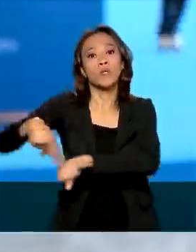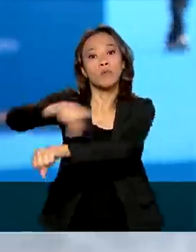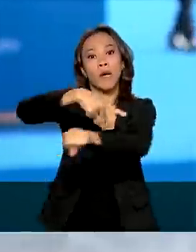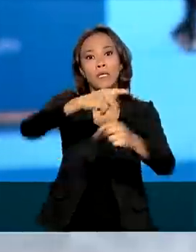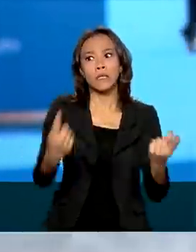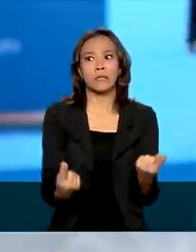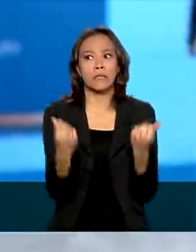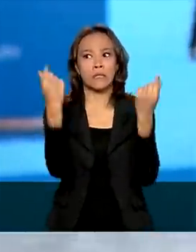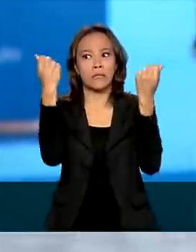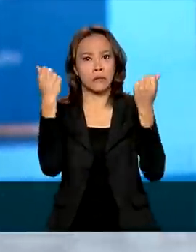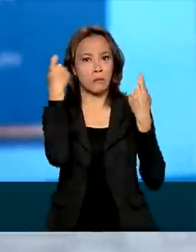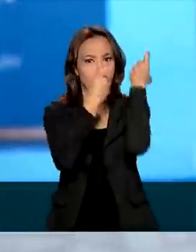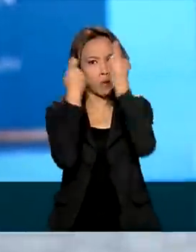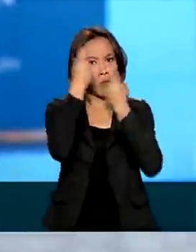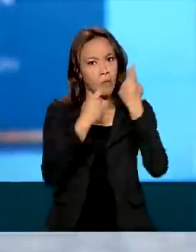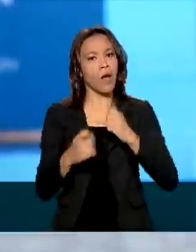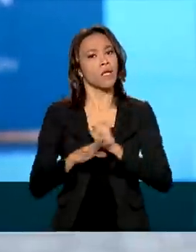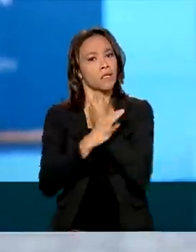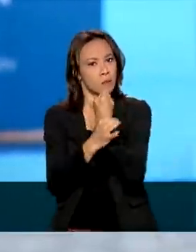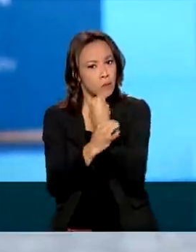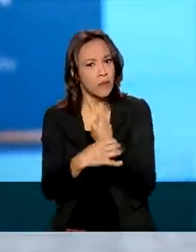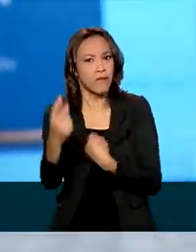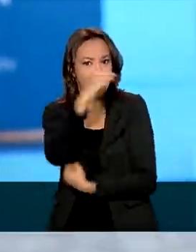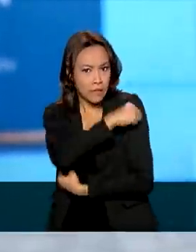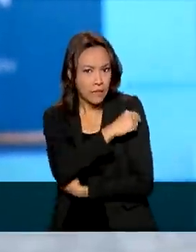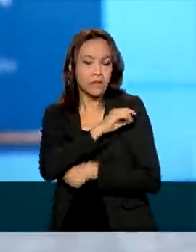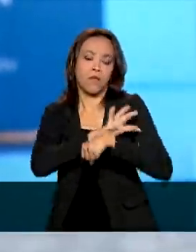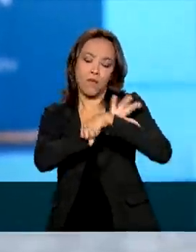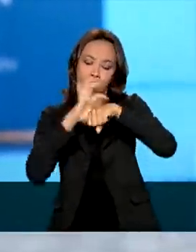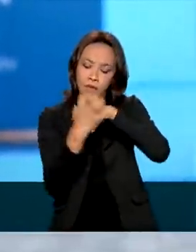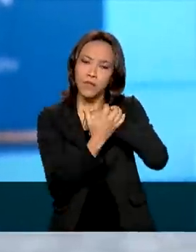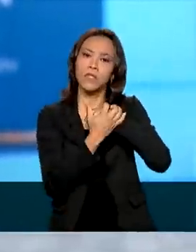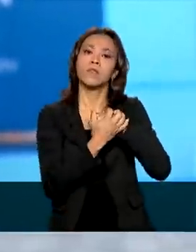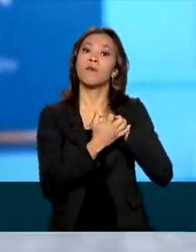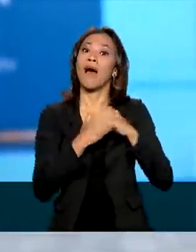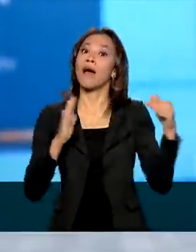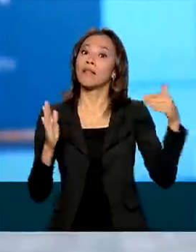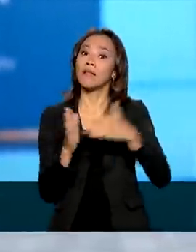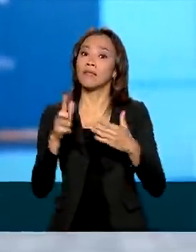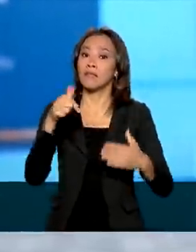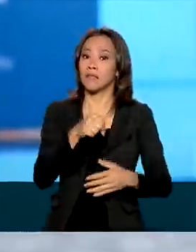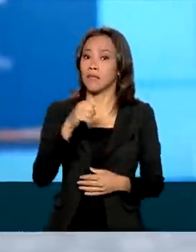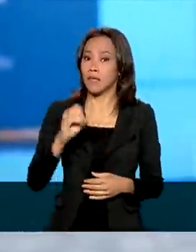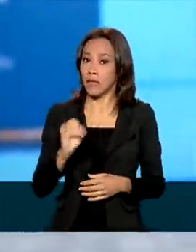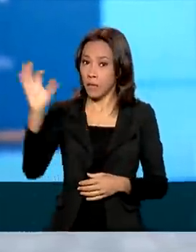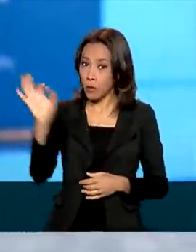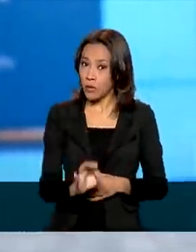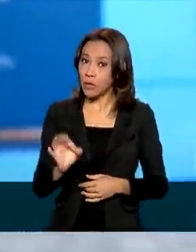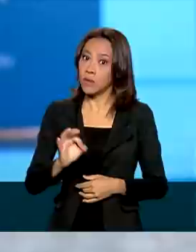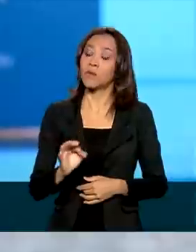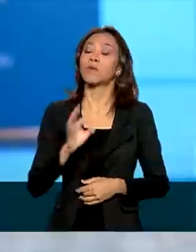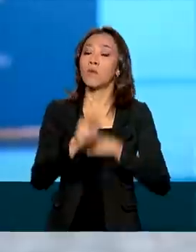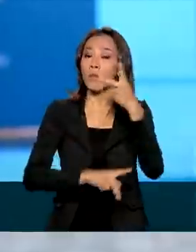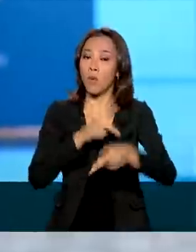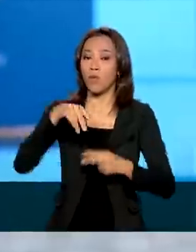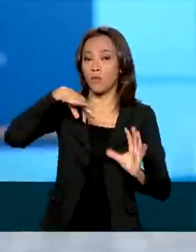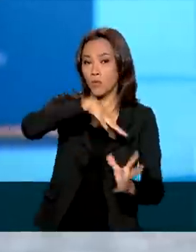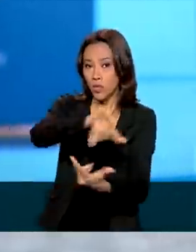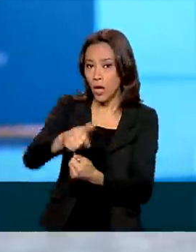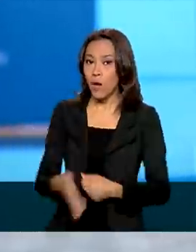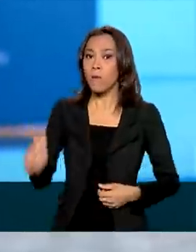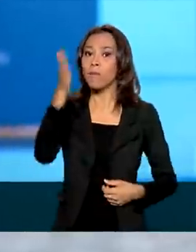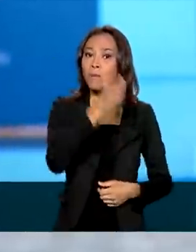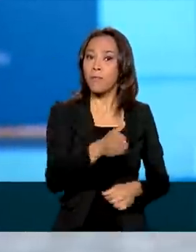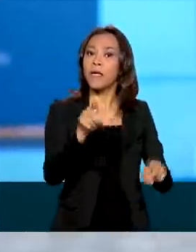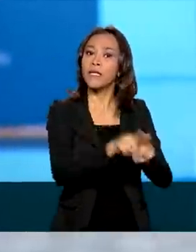devem se preocupar em garantir vacinação contra a Covid para até 70% da população mundial e lançar meios